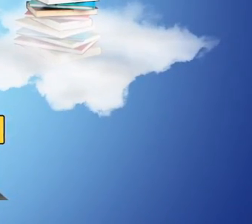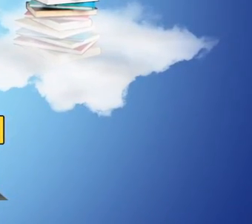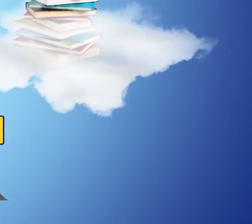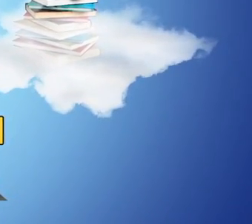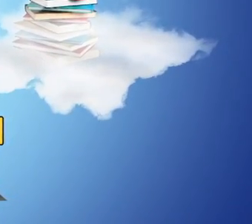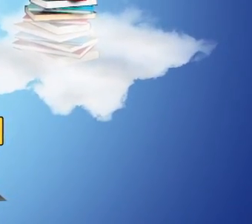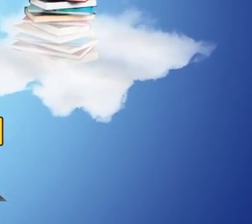Legenda Sônia Ruberti